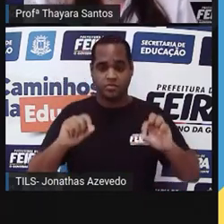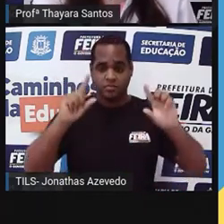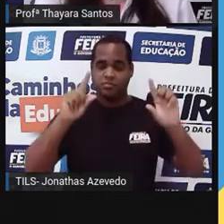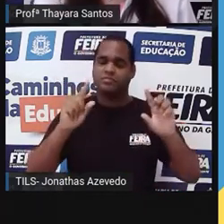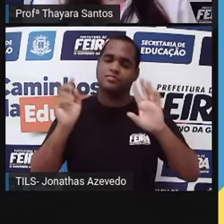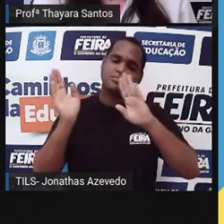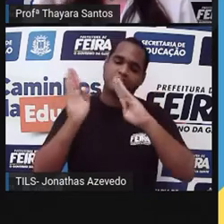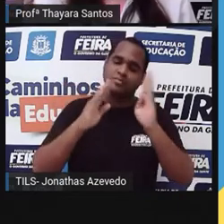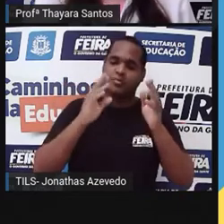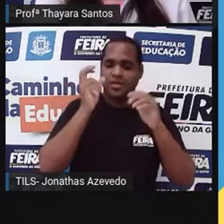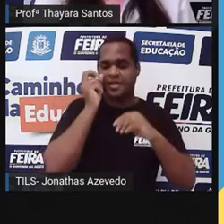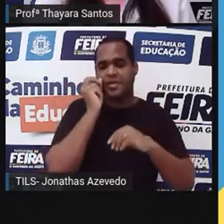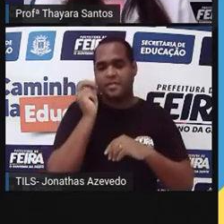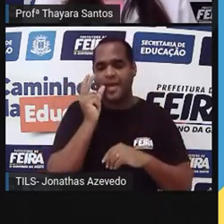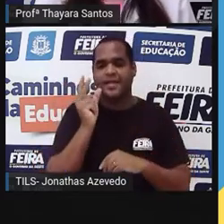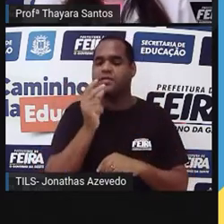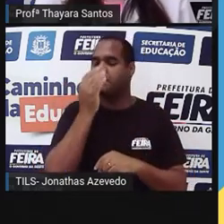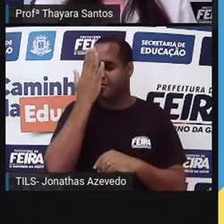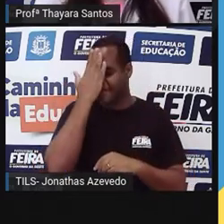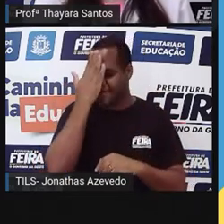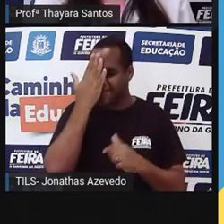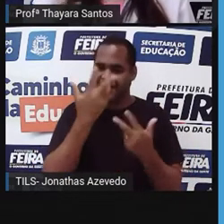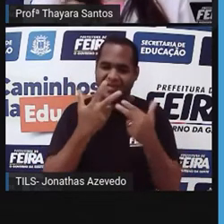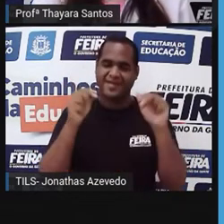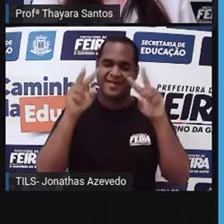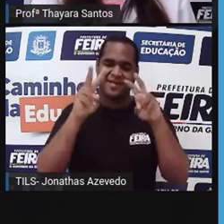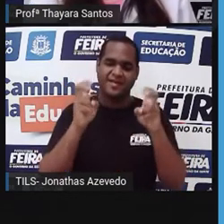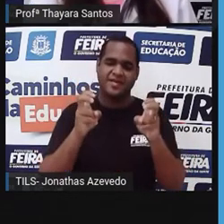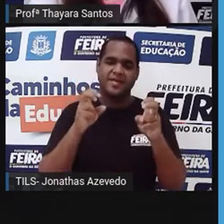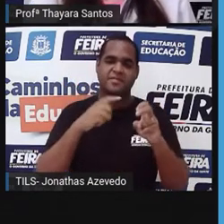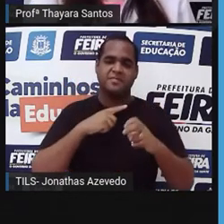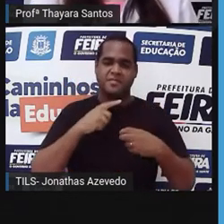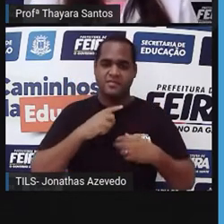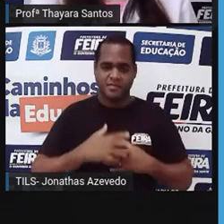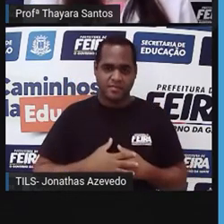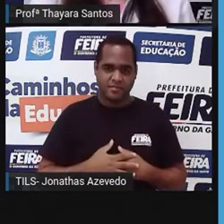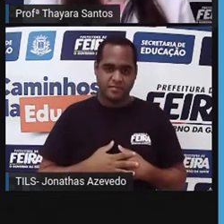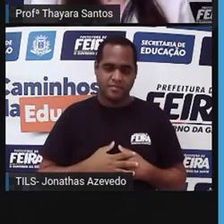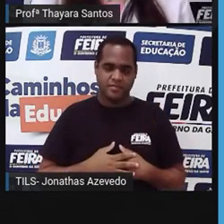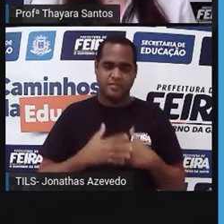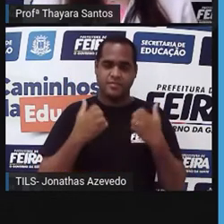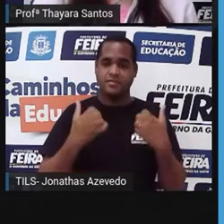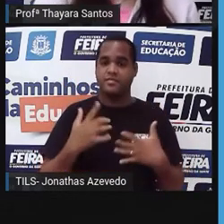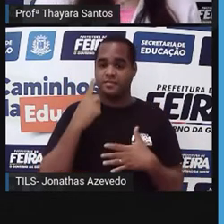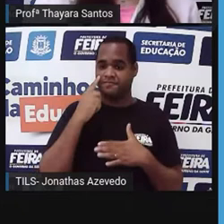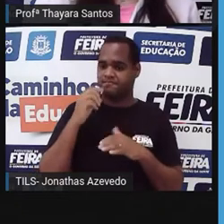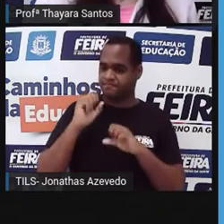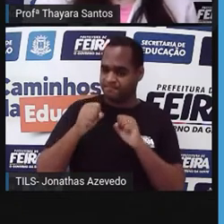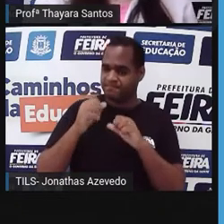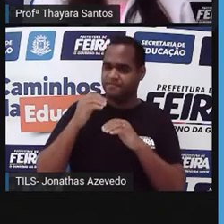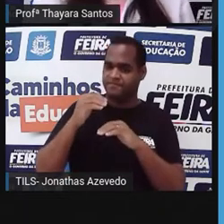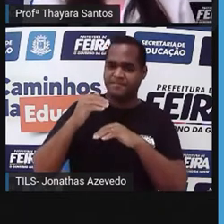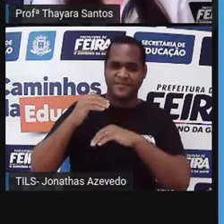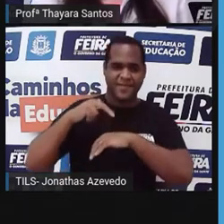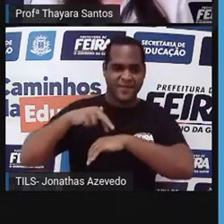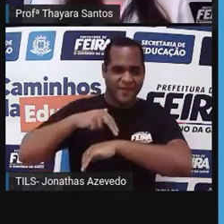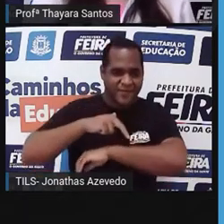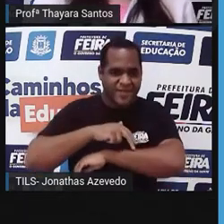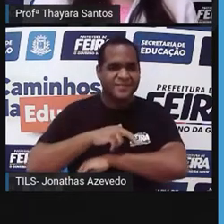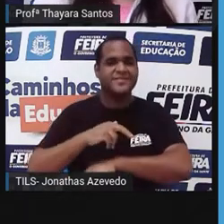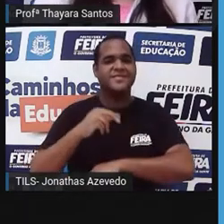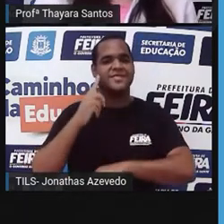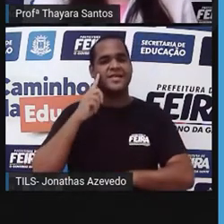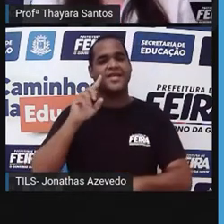tudo esperto aí, já sabem qual é o tema da aula, né? Então hoje a gente vai falar sobre evolução, principalmente sobre